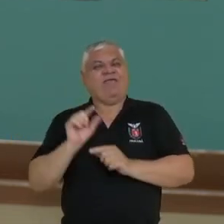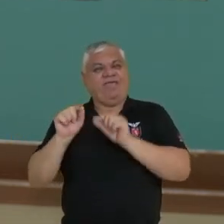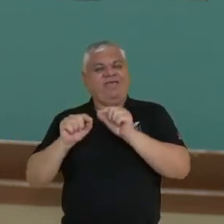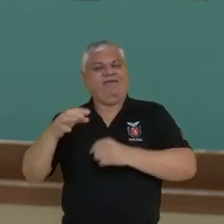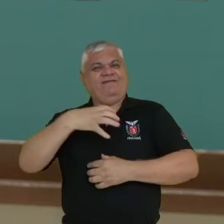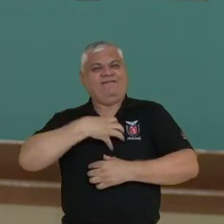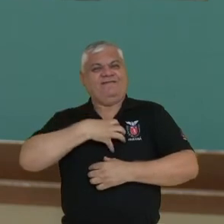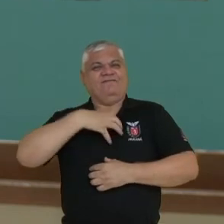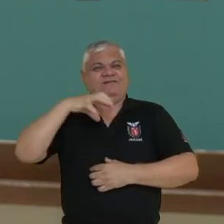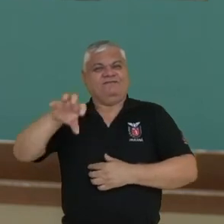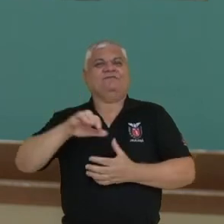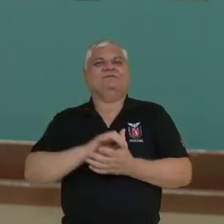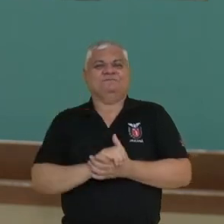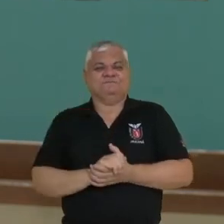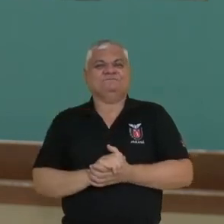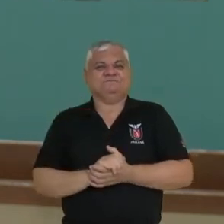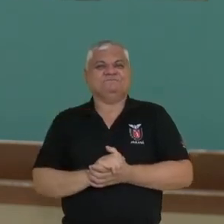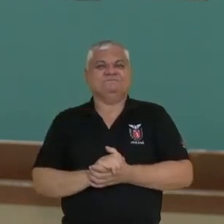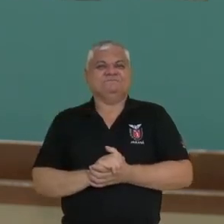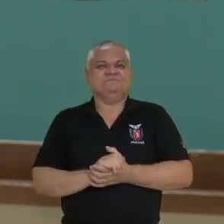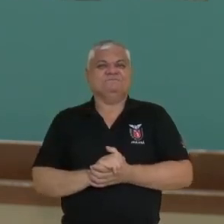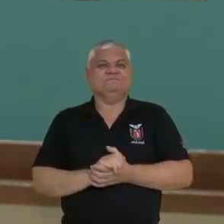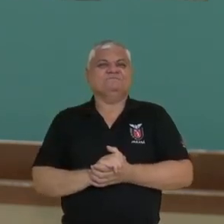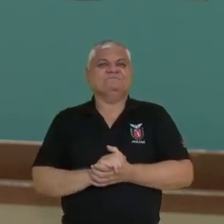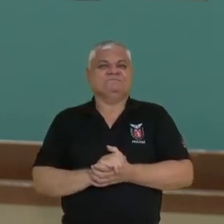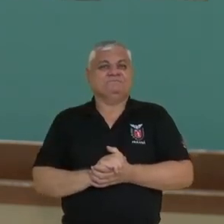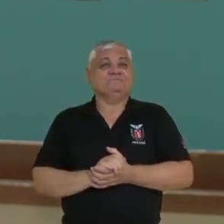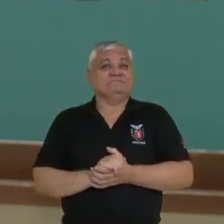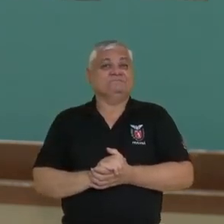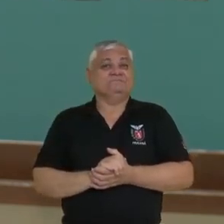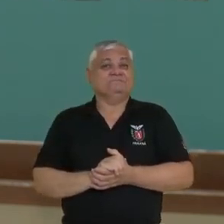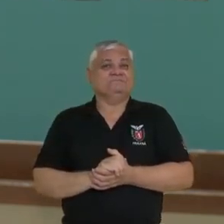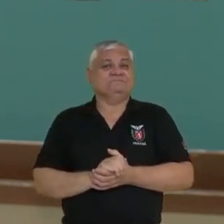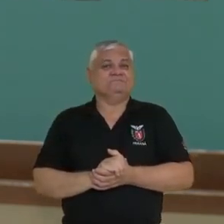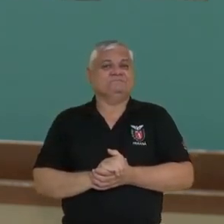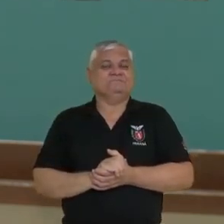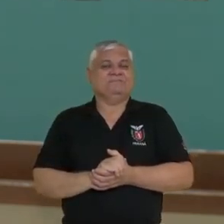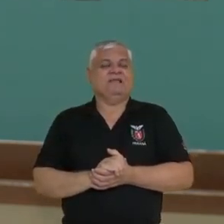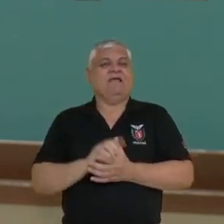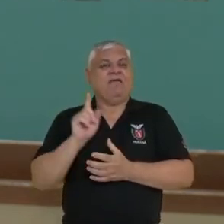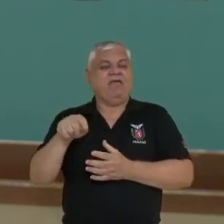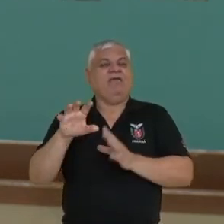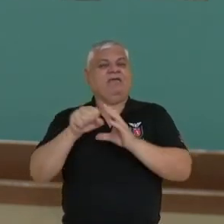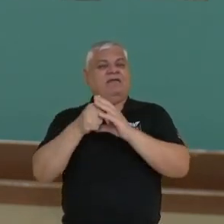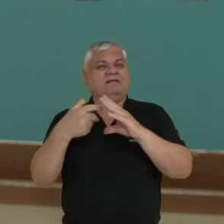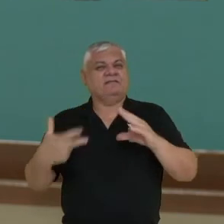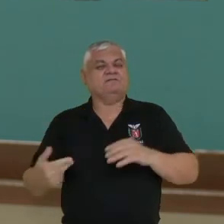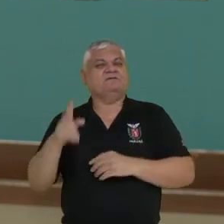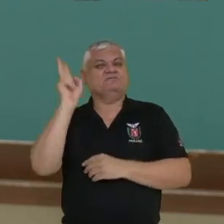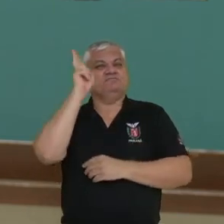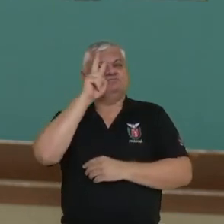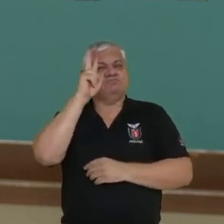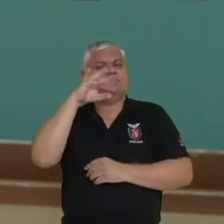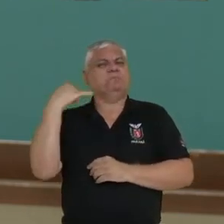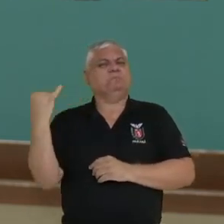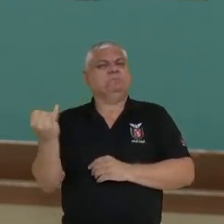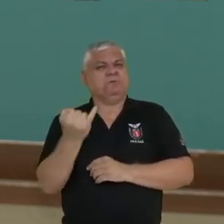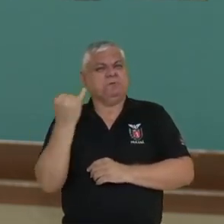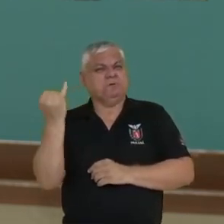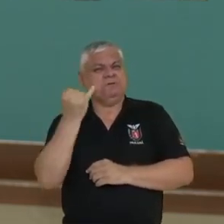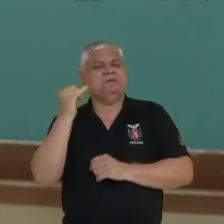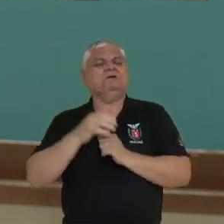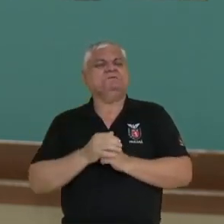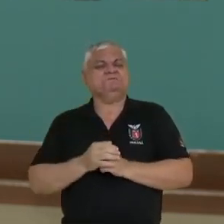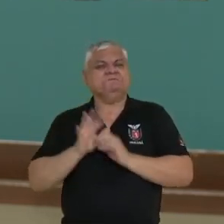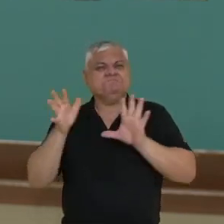Salvador nessa porção do território brasileiro na região Nordeste. Então são características históricas importantíssimas e que